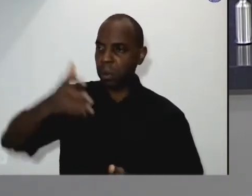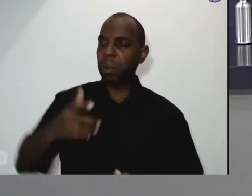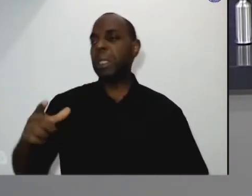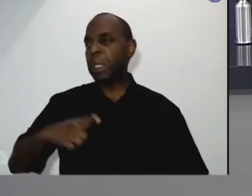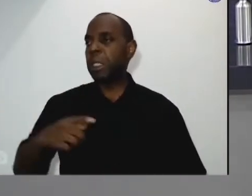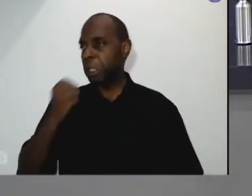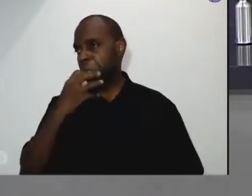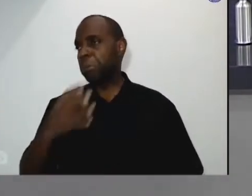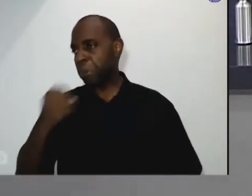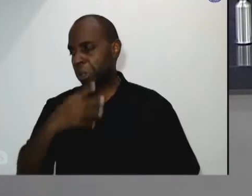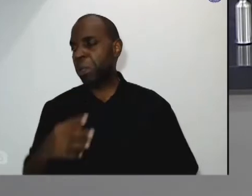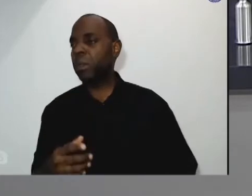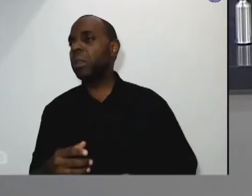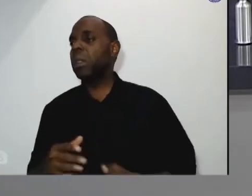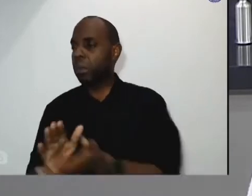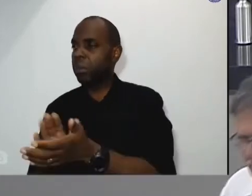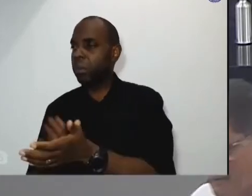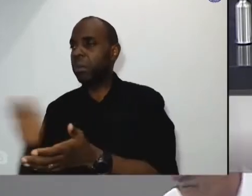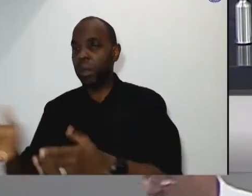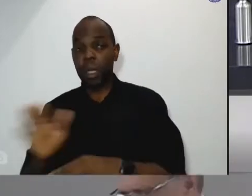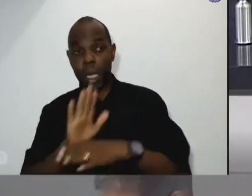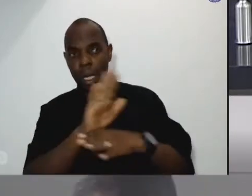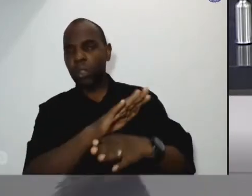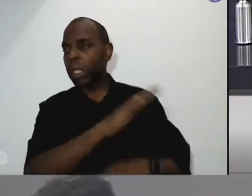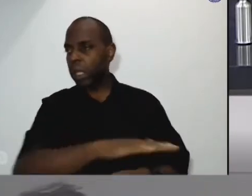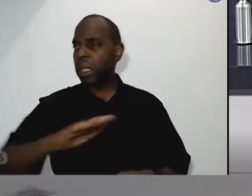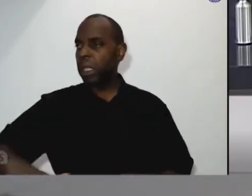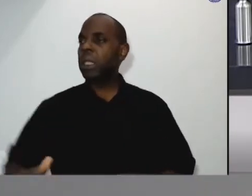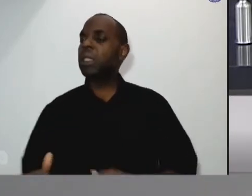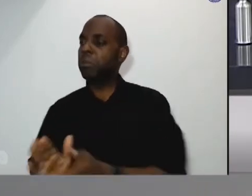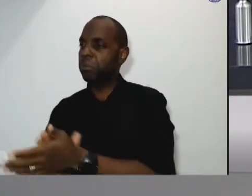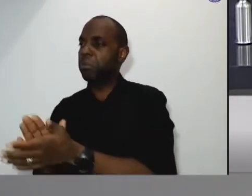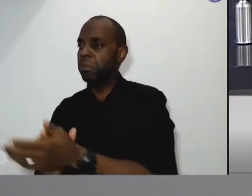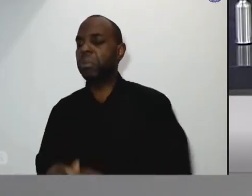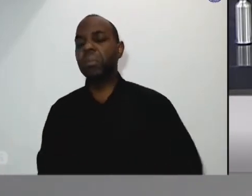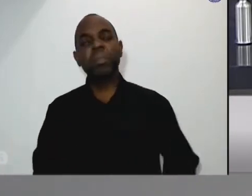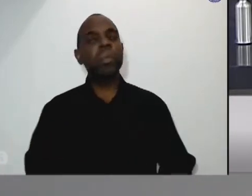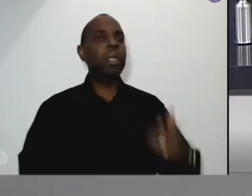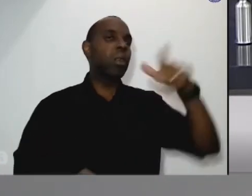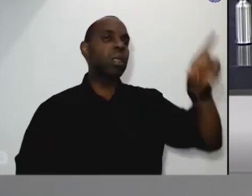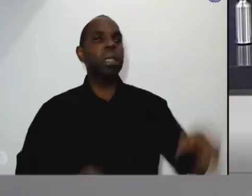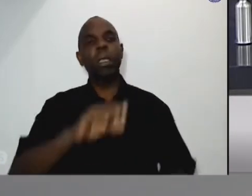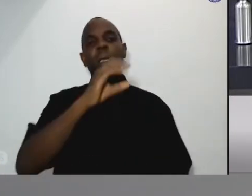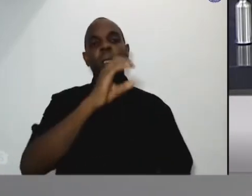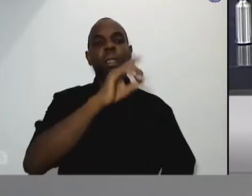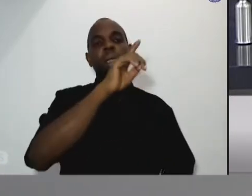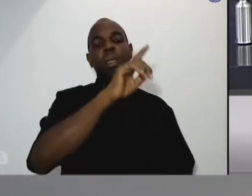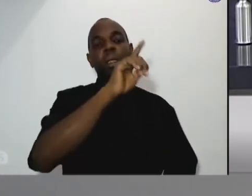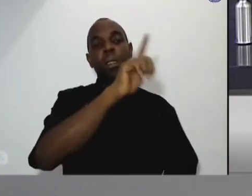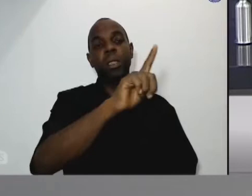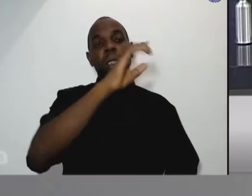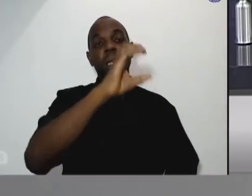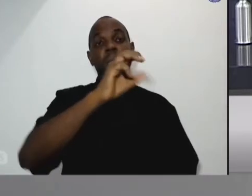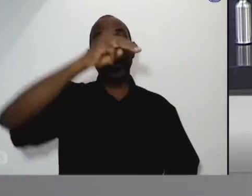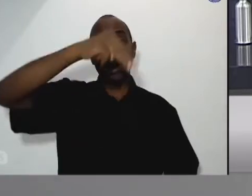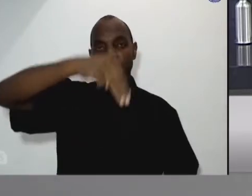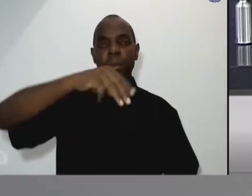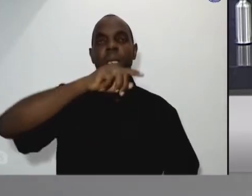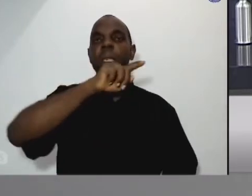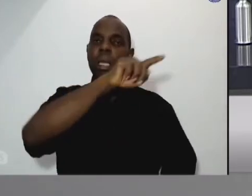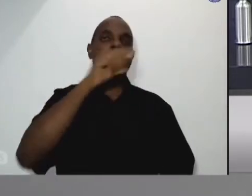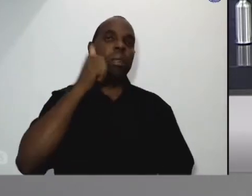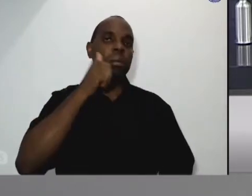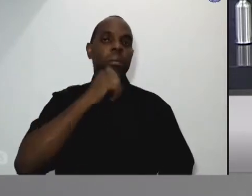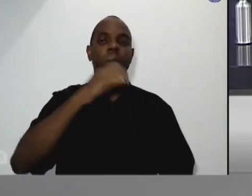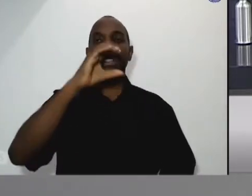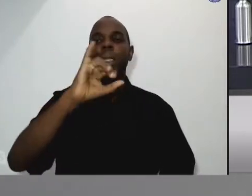cidade e todas as nossas crianças. Agora a GCM Cintia Aparecida Alves Ribeiro da Patrulha Maria da Penha vai